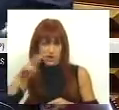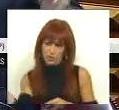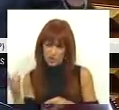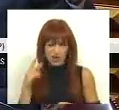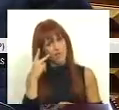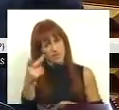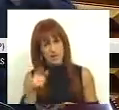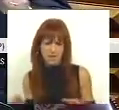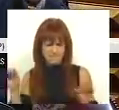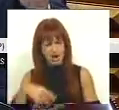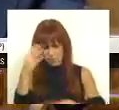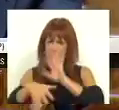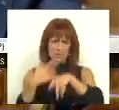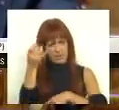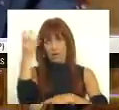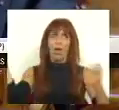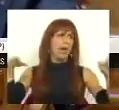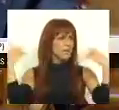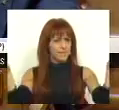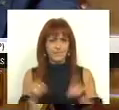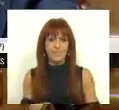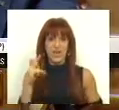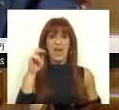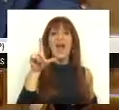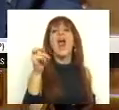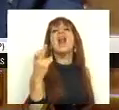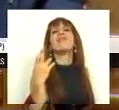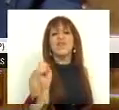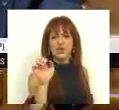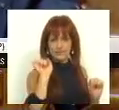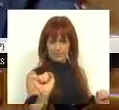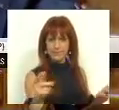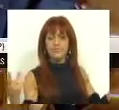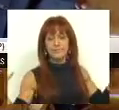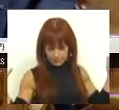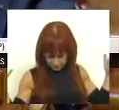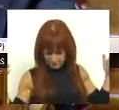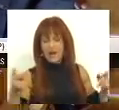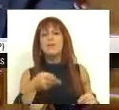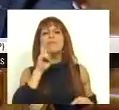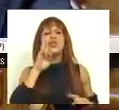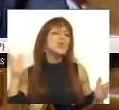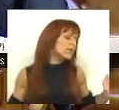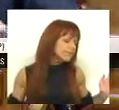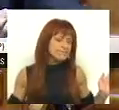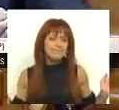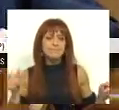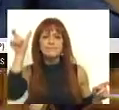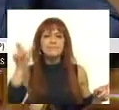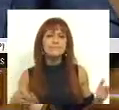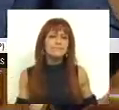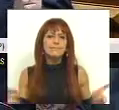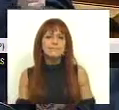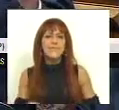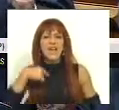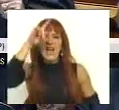Aliás, esta é mais uma atrapalhada. Há relvas... Quero terminar, Sr. Deputado. Peço desculpa, V. Exª,